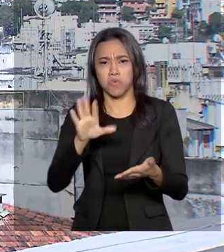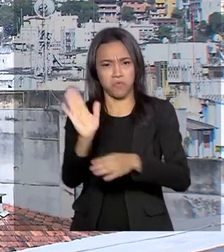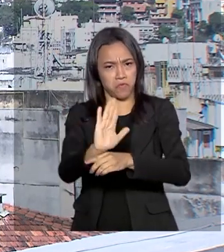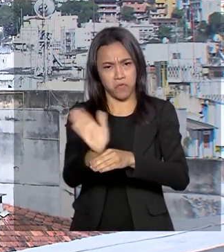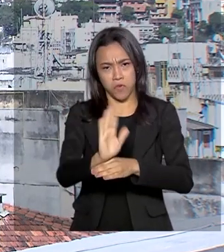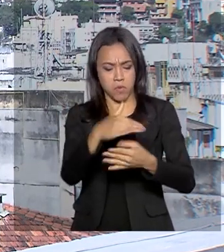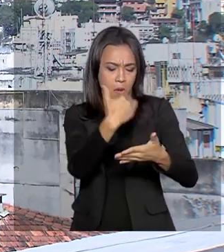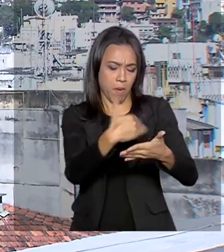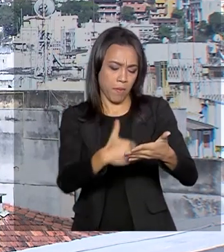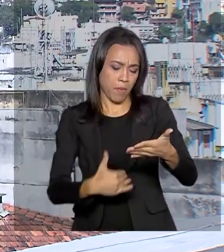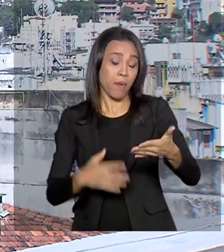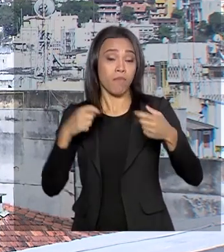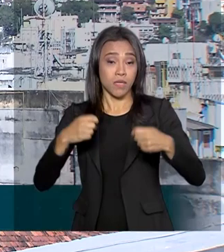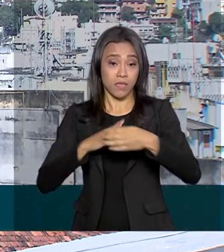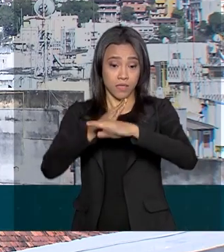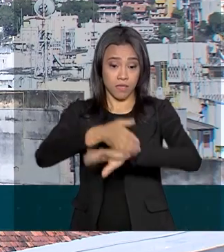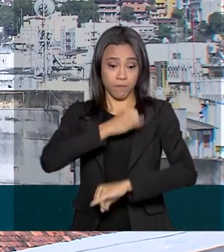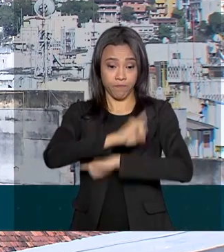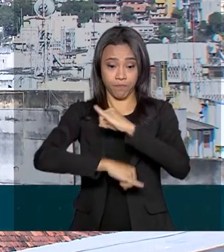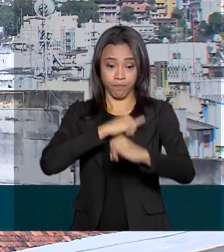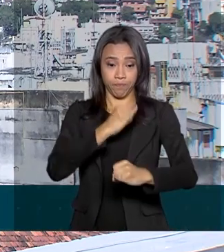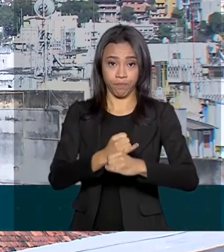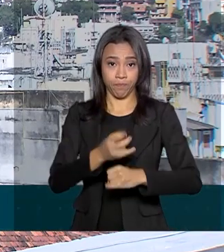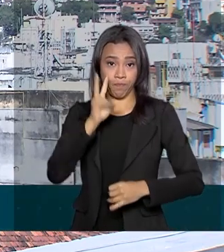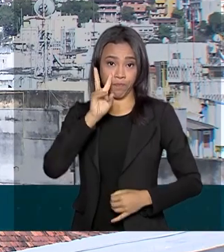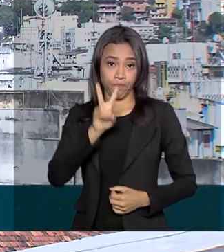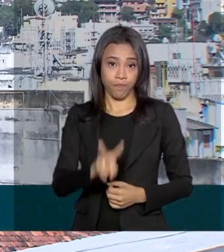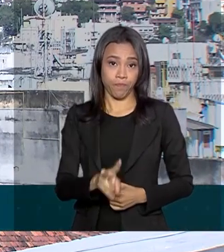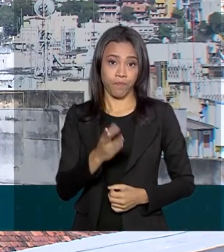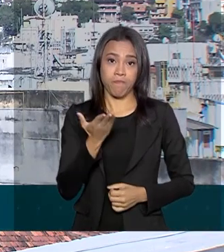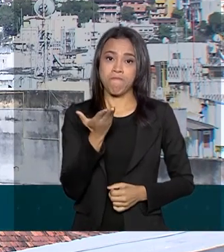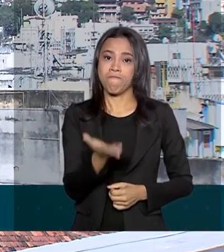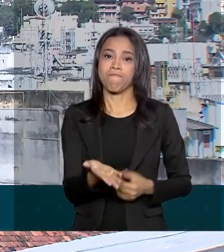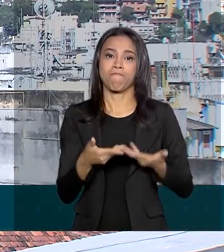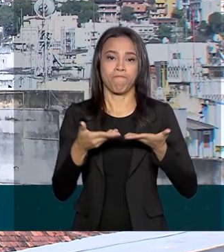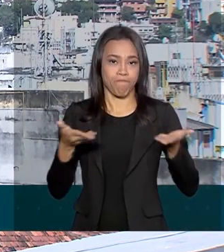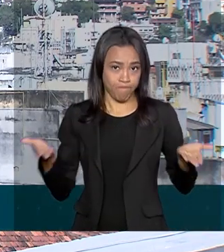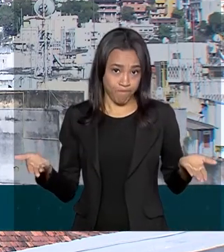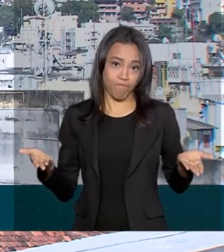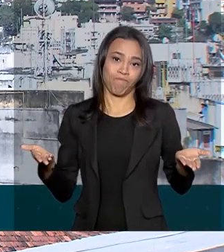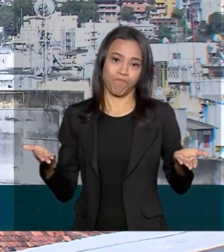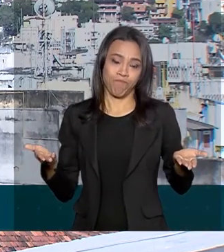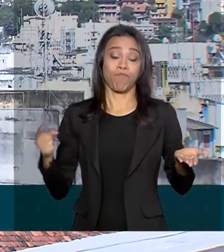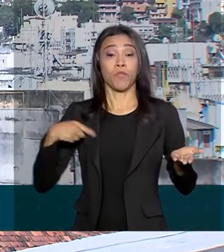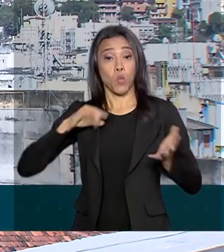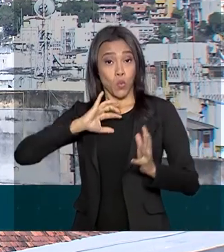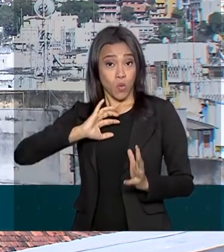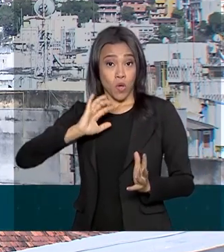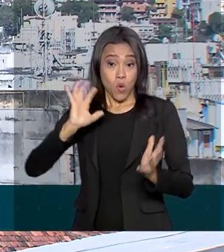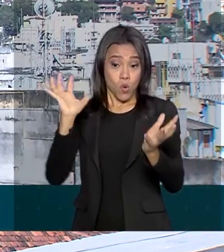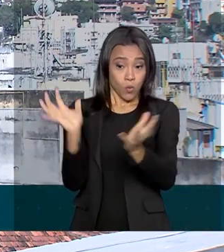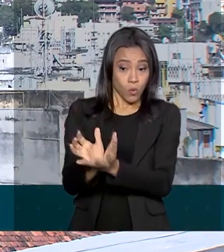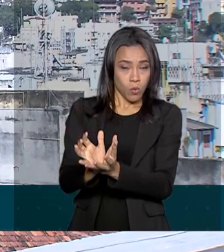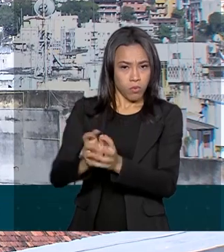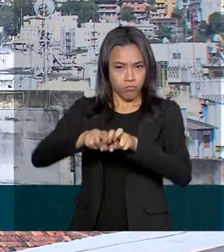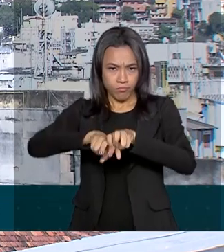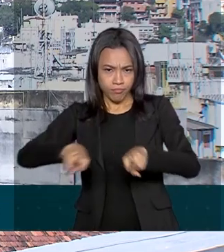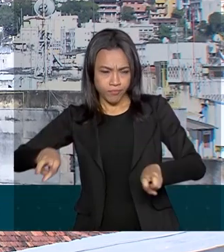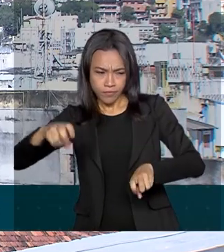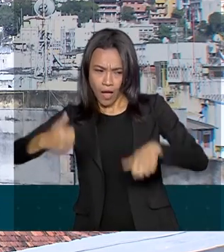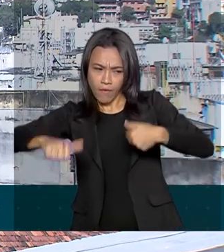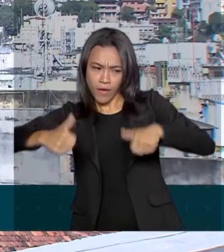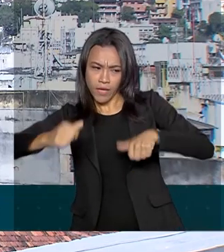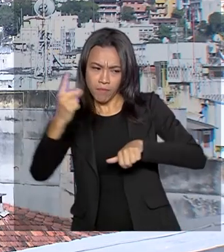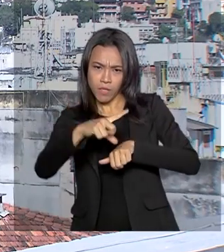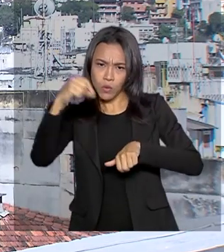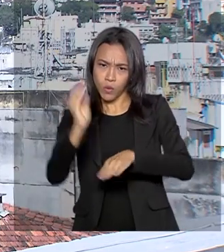inscrições devem ser feitas no site oscar.cultura.gov.br. A equipe que vai avaliar e escolher o filme a ser